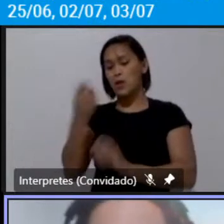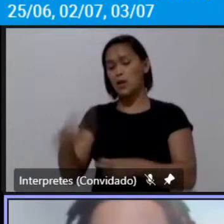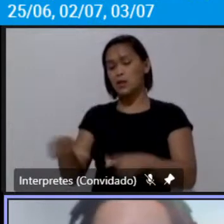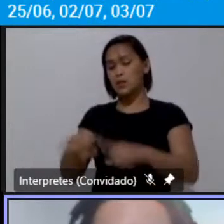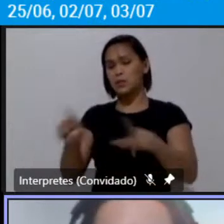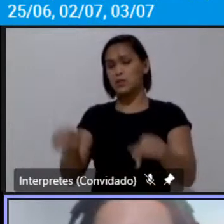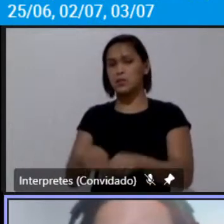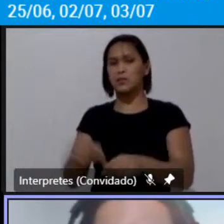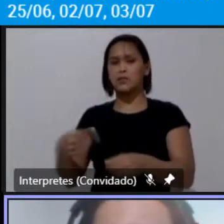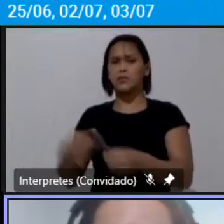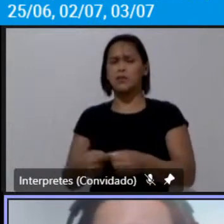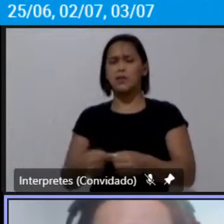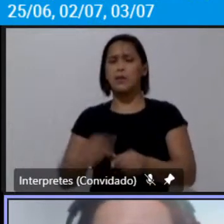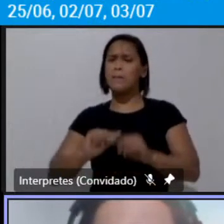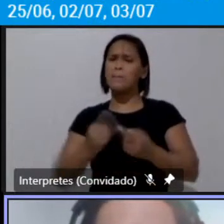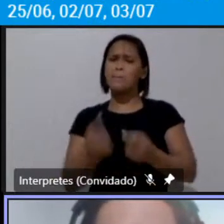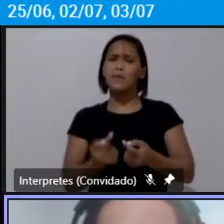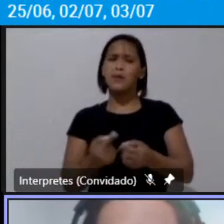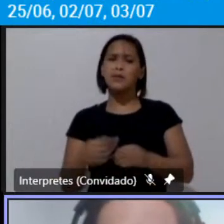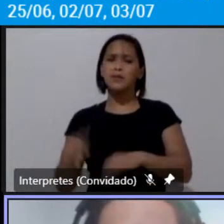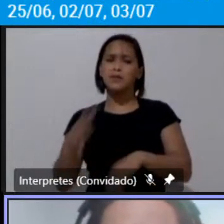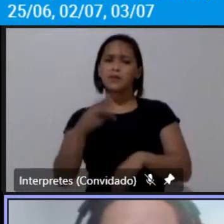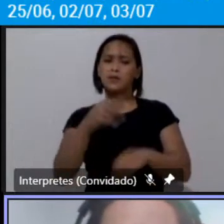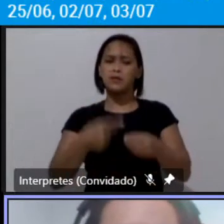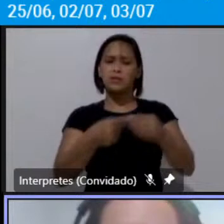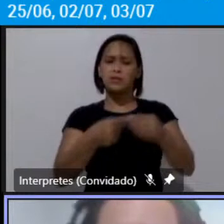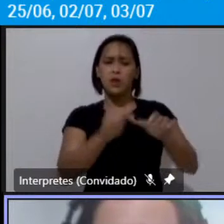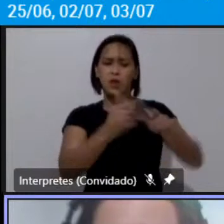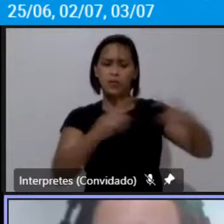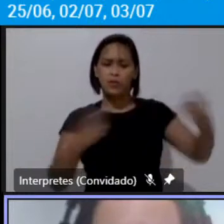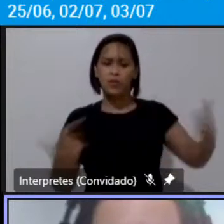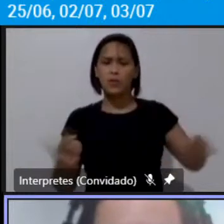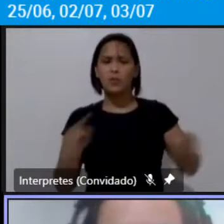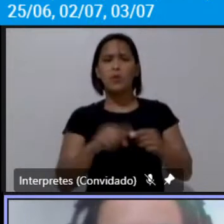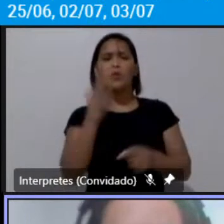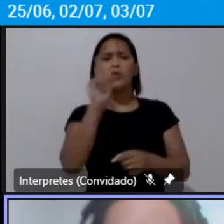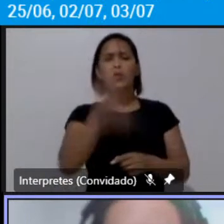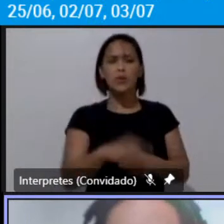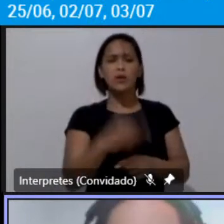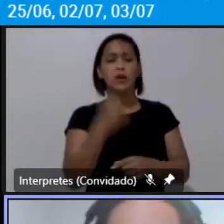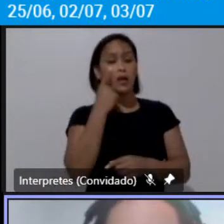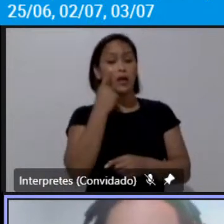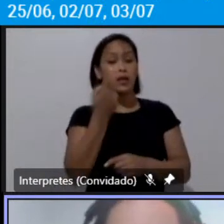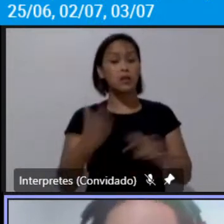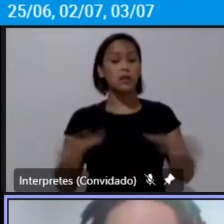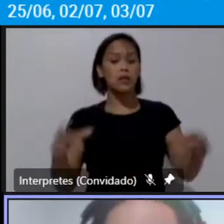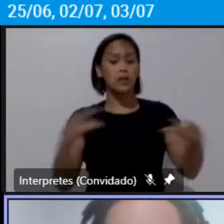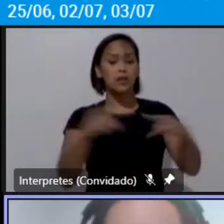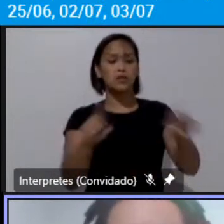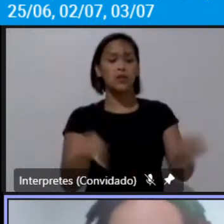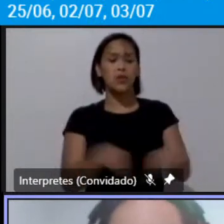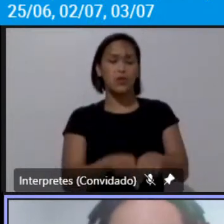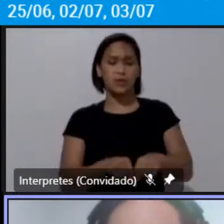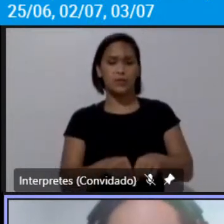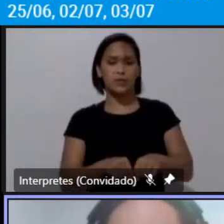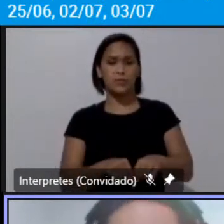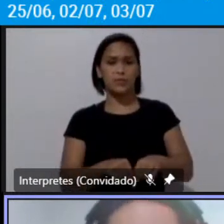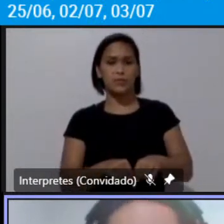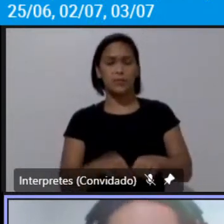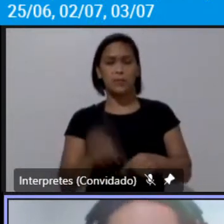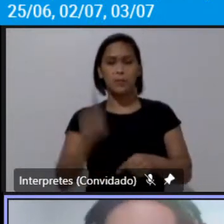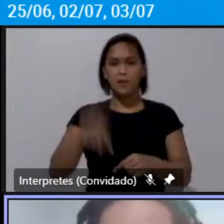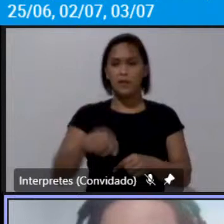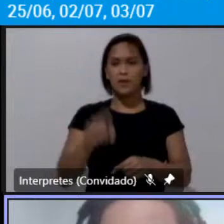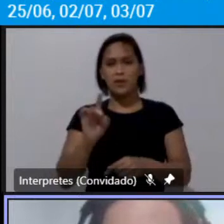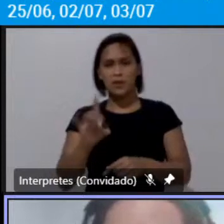pergunta nas regiões metropolitanas o que é interesse local necessariamente né será que é